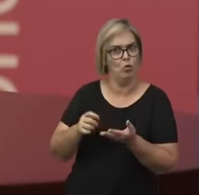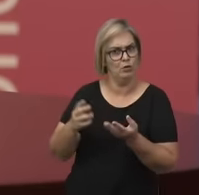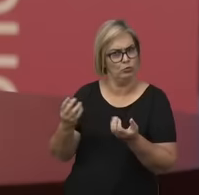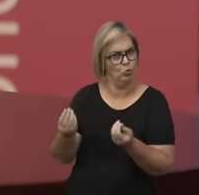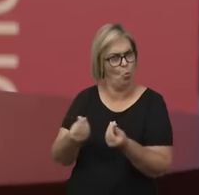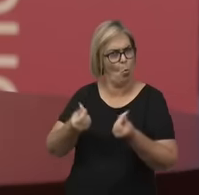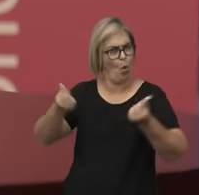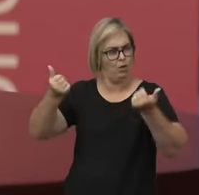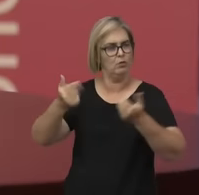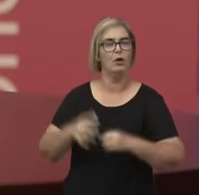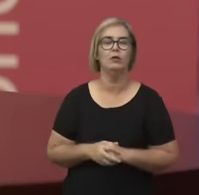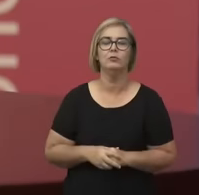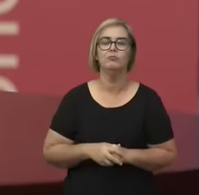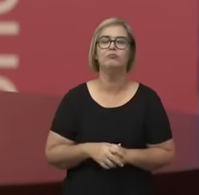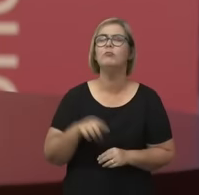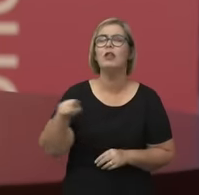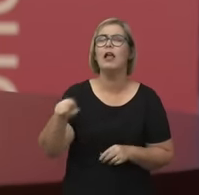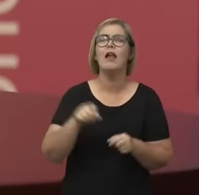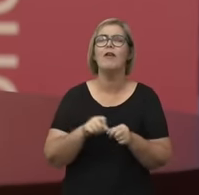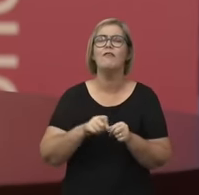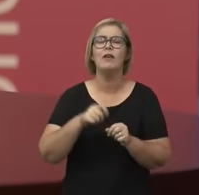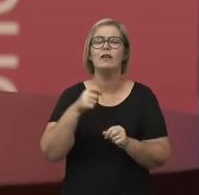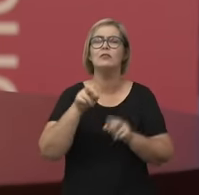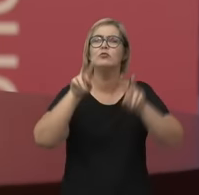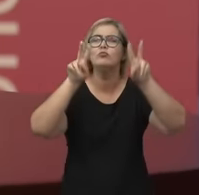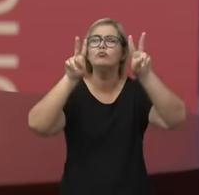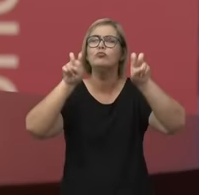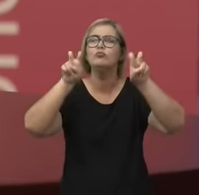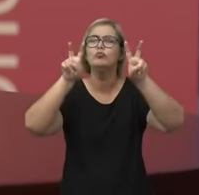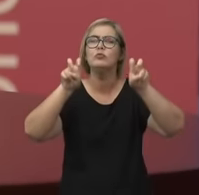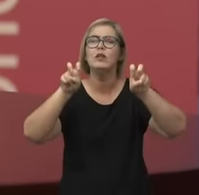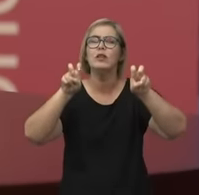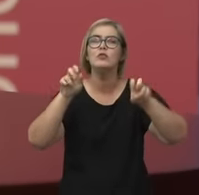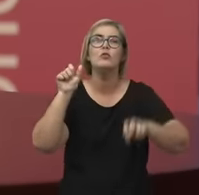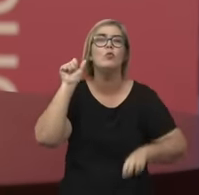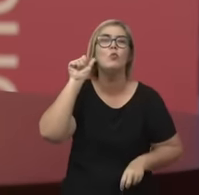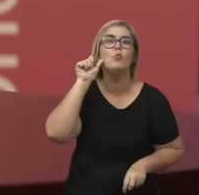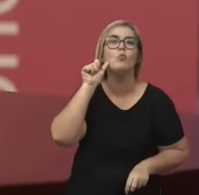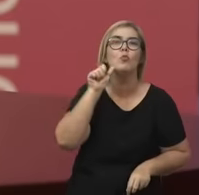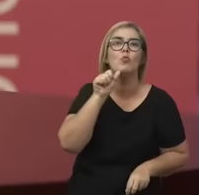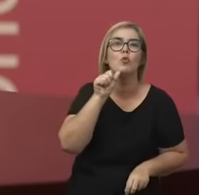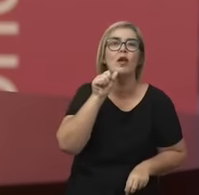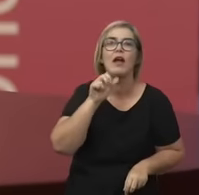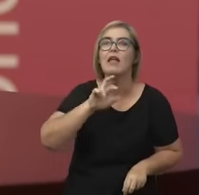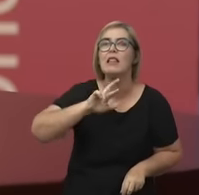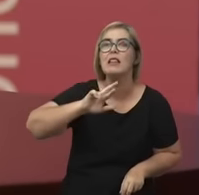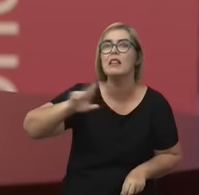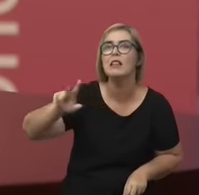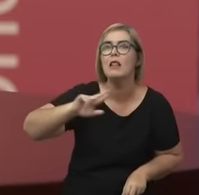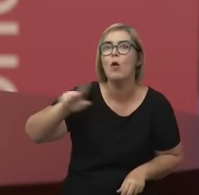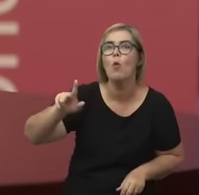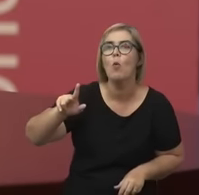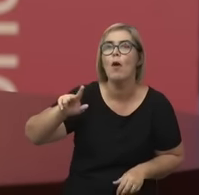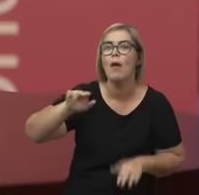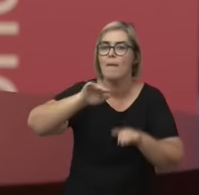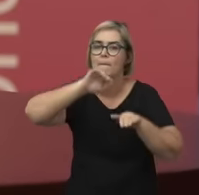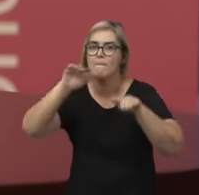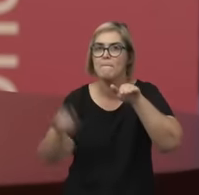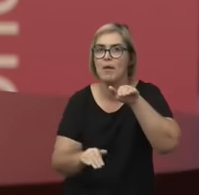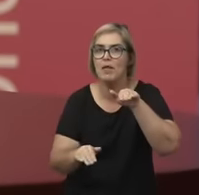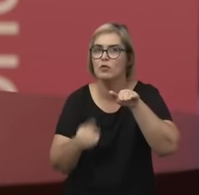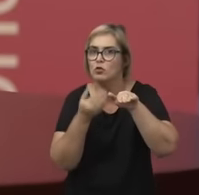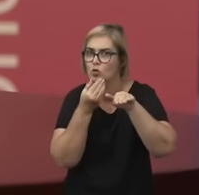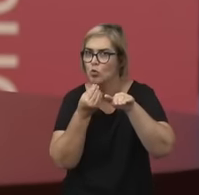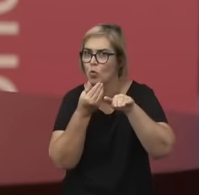chamado Women Not Inferior to Men. A mulher não é inferior ao homem. E aí tem um longuíssimo